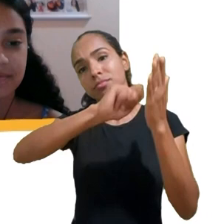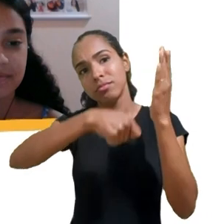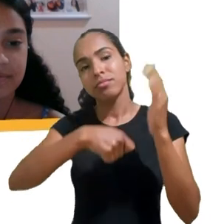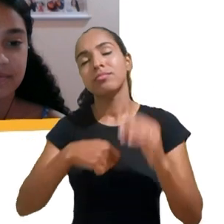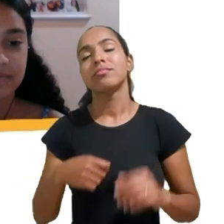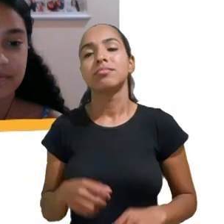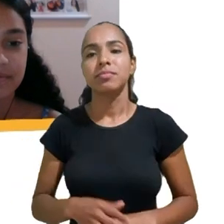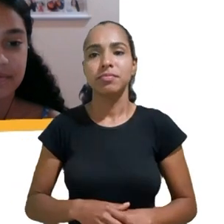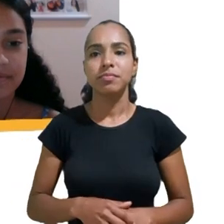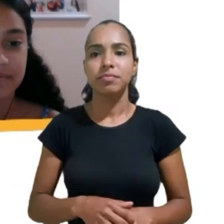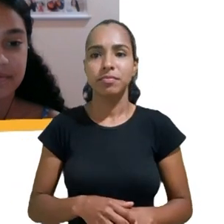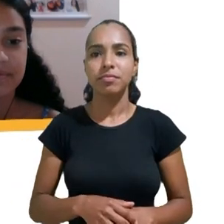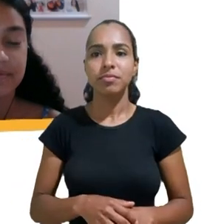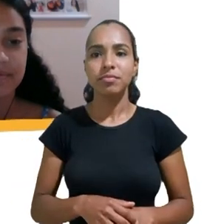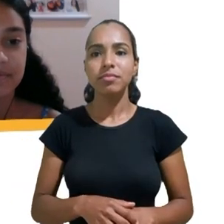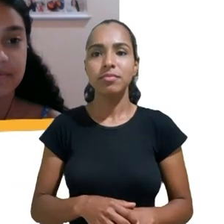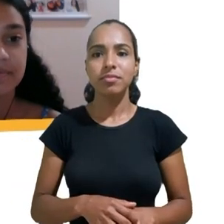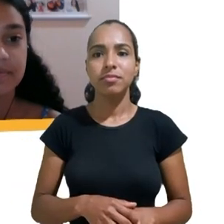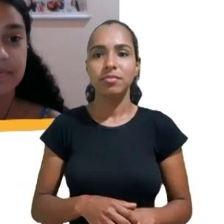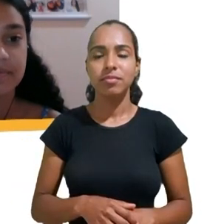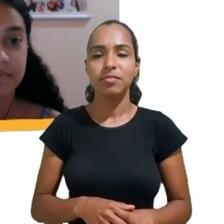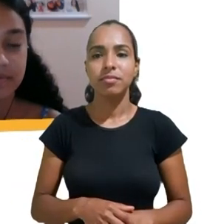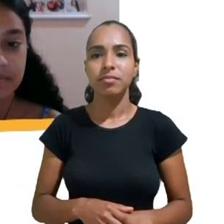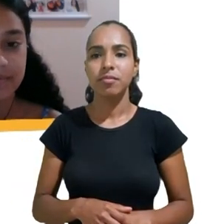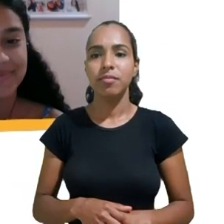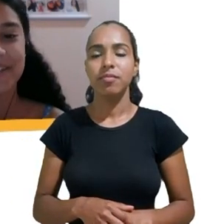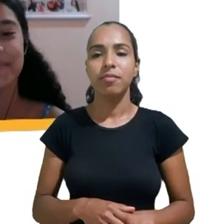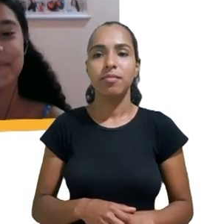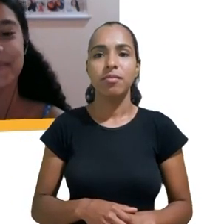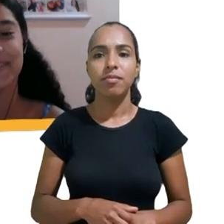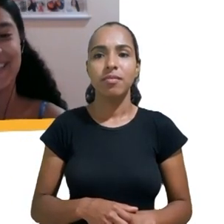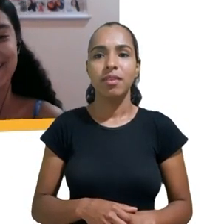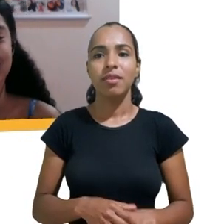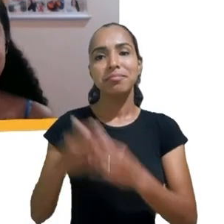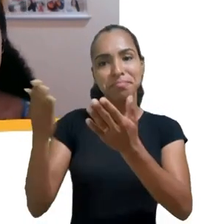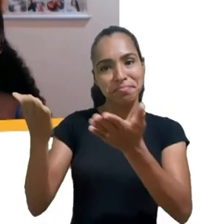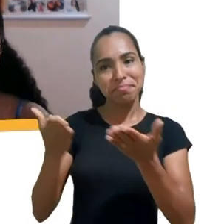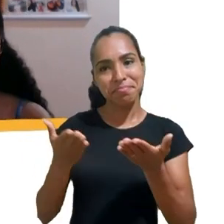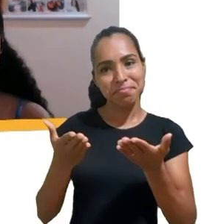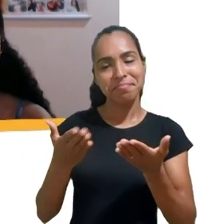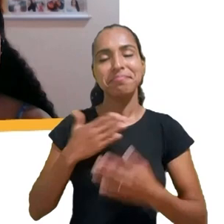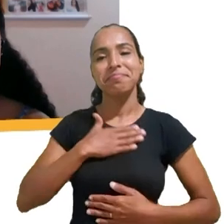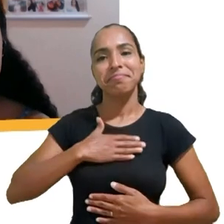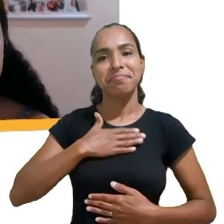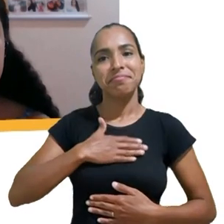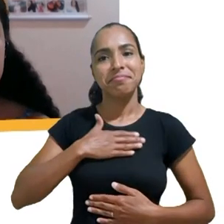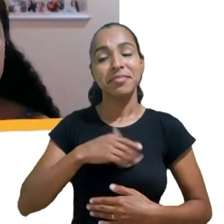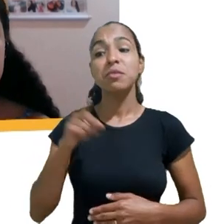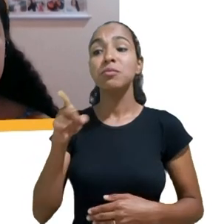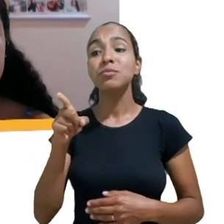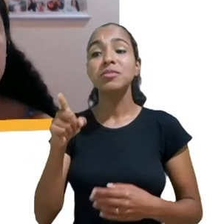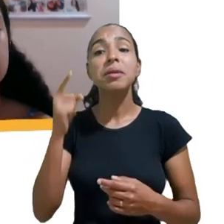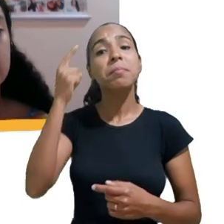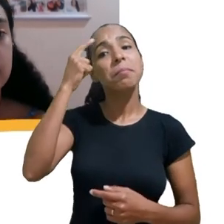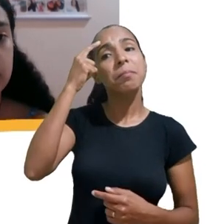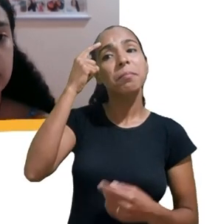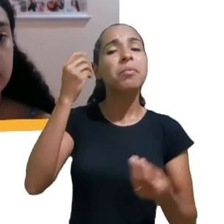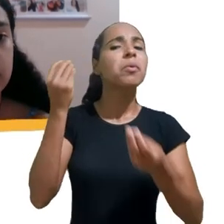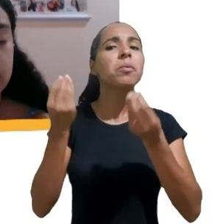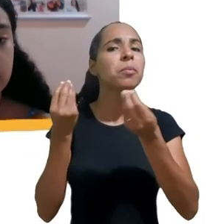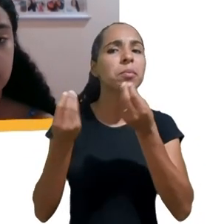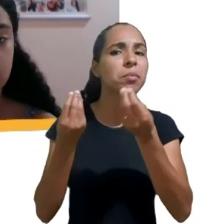positiva. Então, Maria Clara, seja muito bem-vinda. Eu queria saber qual é a sua percepção sobre o efeito das redes sociais na vida